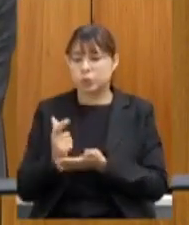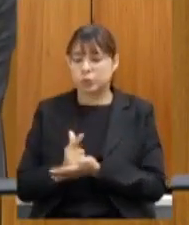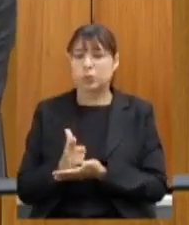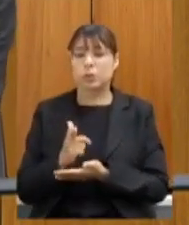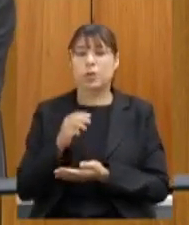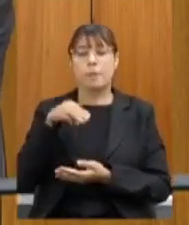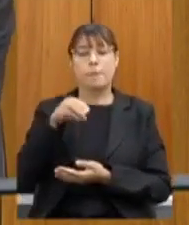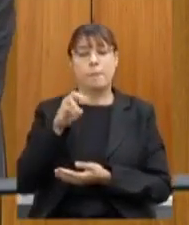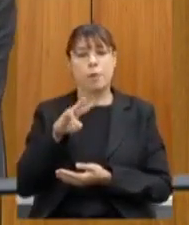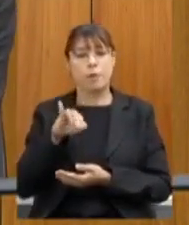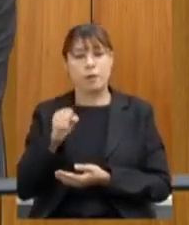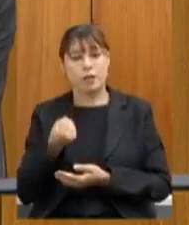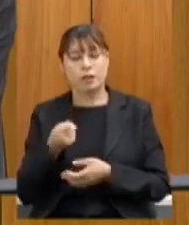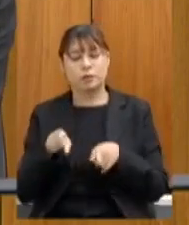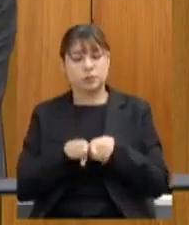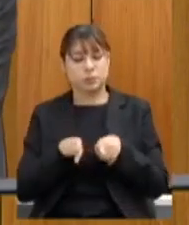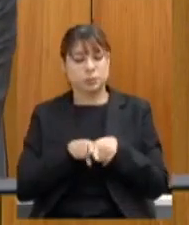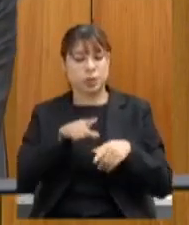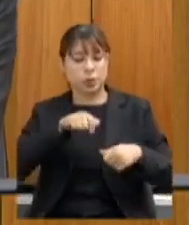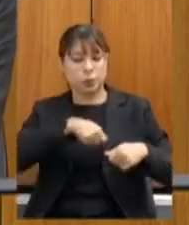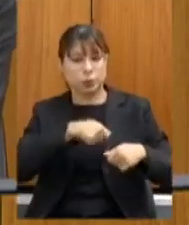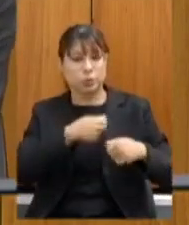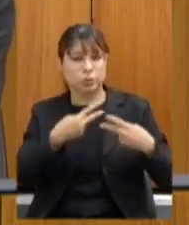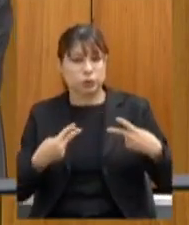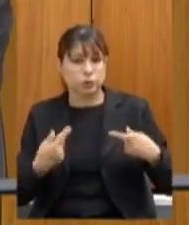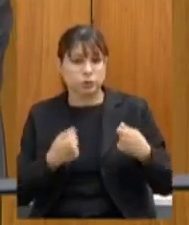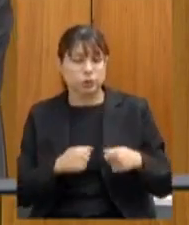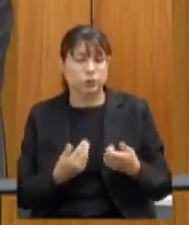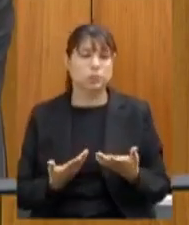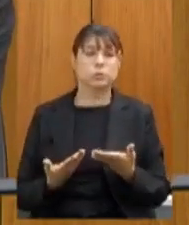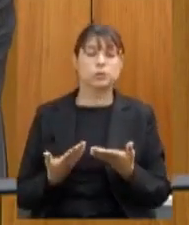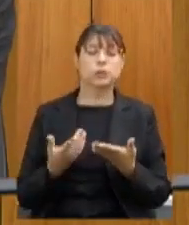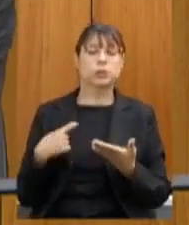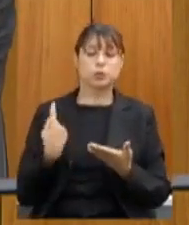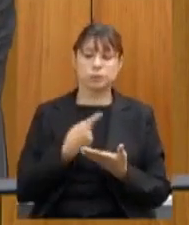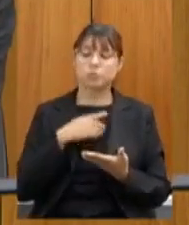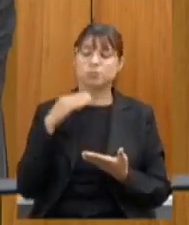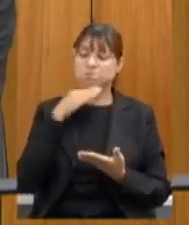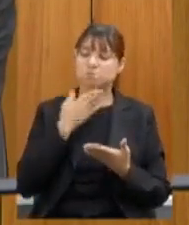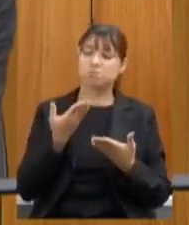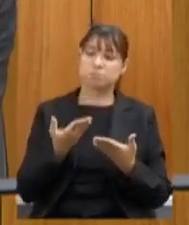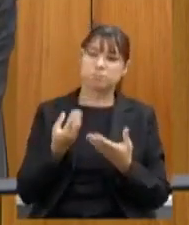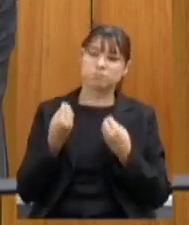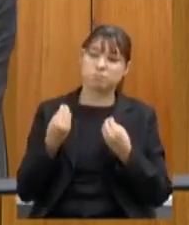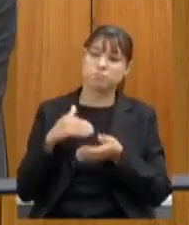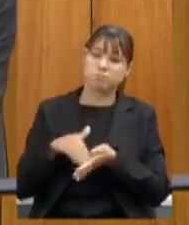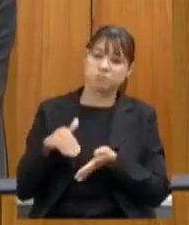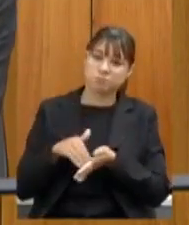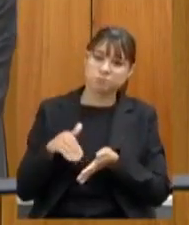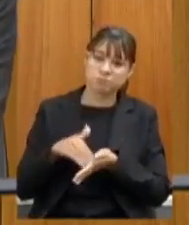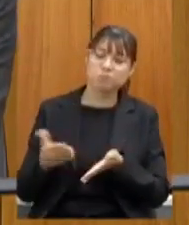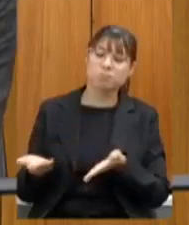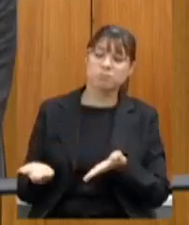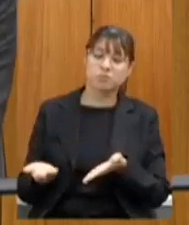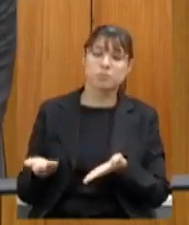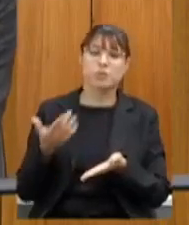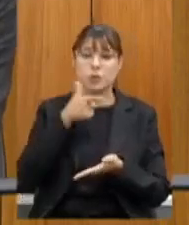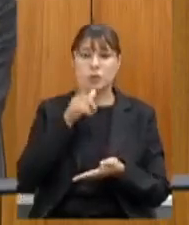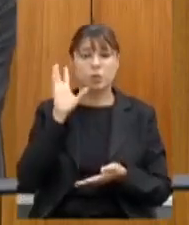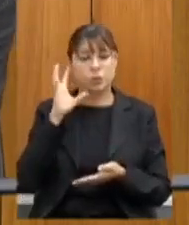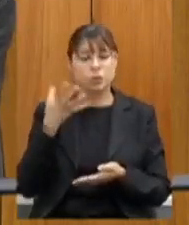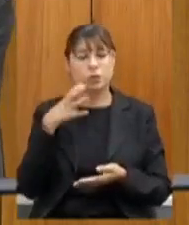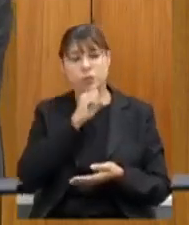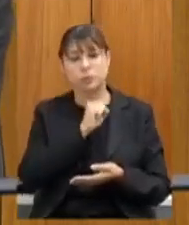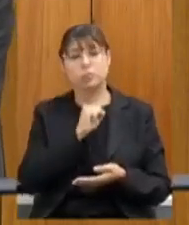equipamentos kit cozinha então a gente teve aí uma atenção muito forte da secretaria para solucionar e para